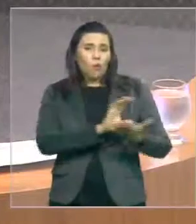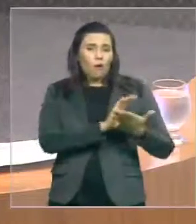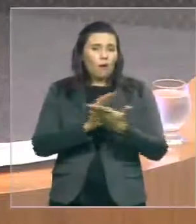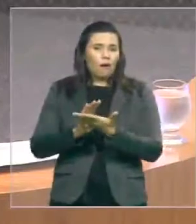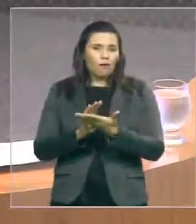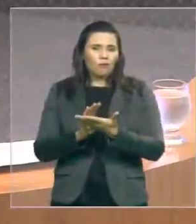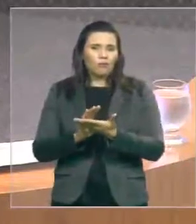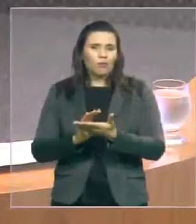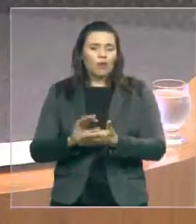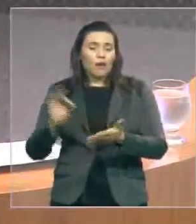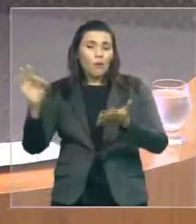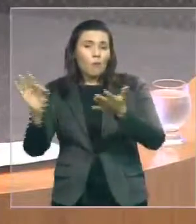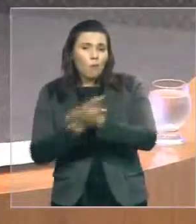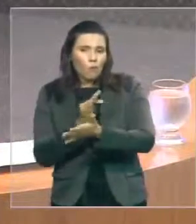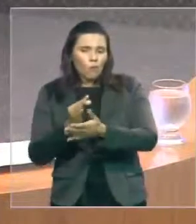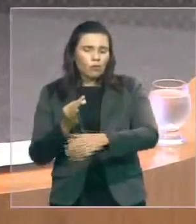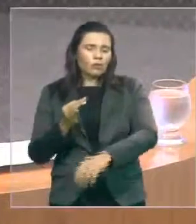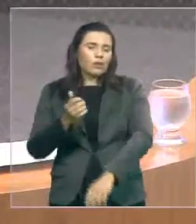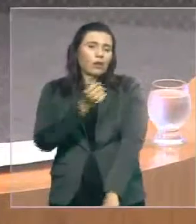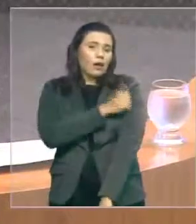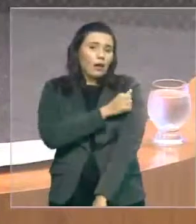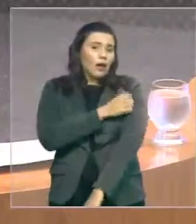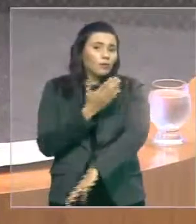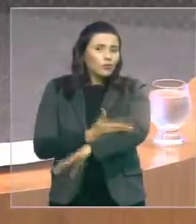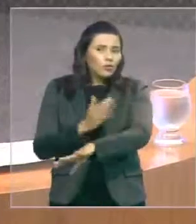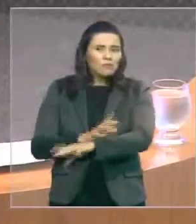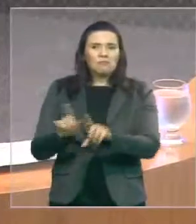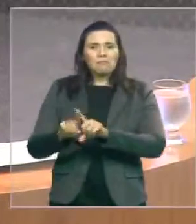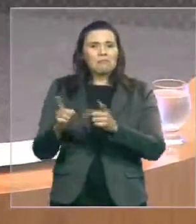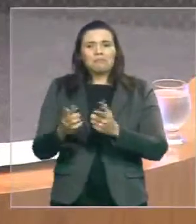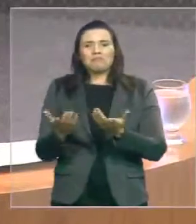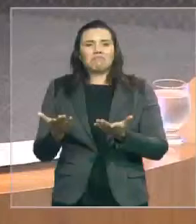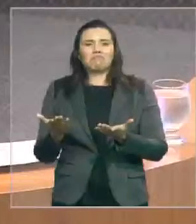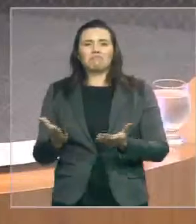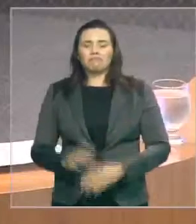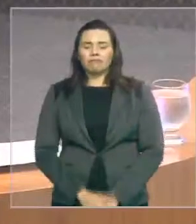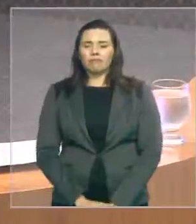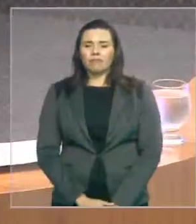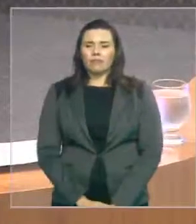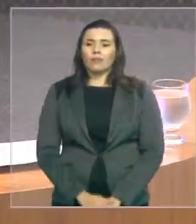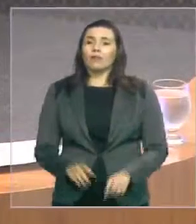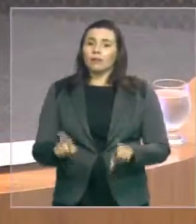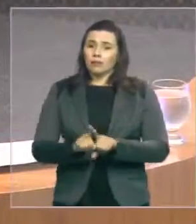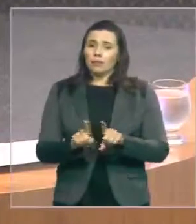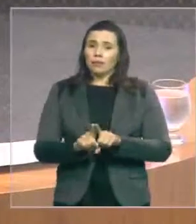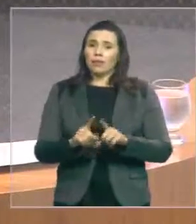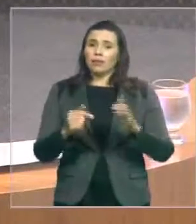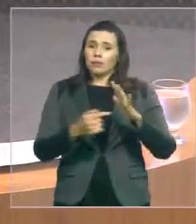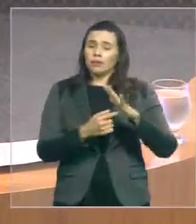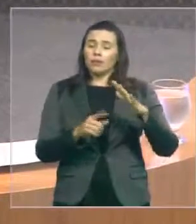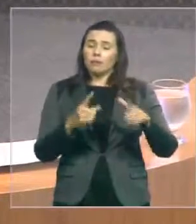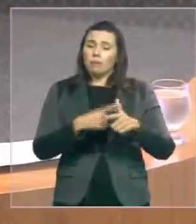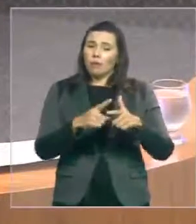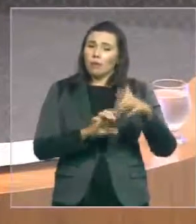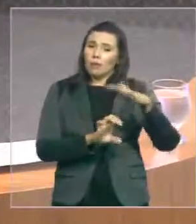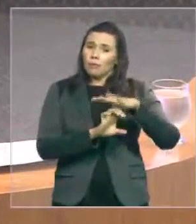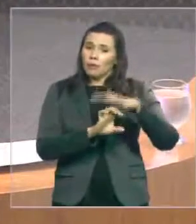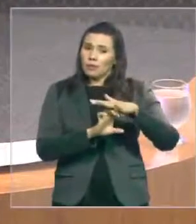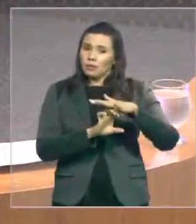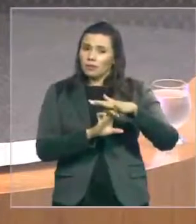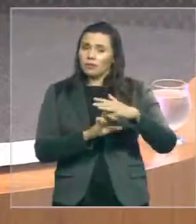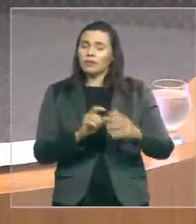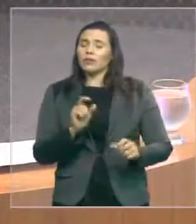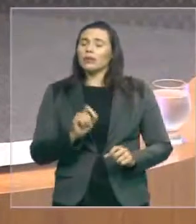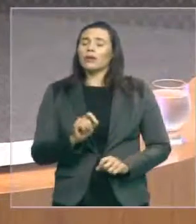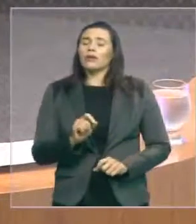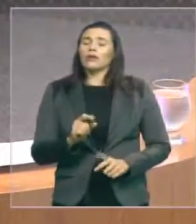problemática que demonstra a falta de fiscalização do governo nesse contrato é a contratação de estagiários que sequer